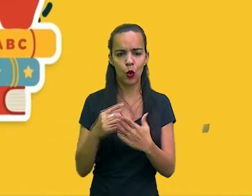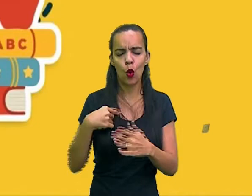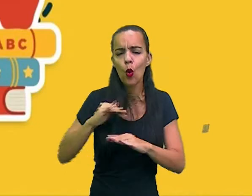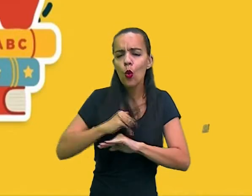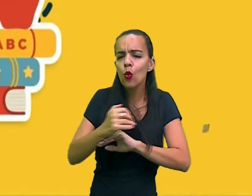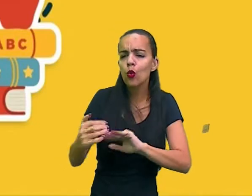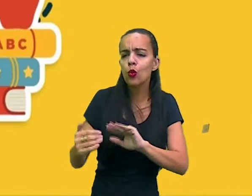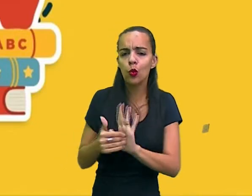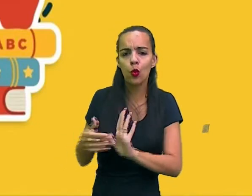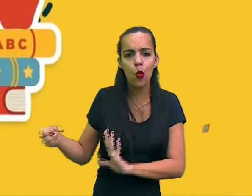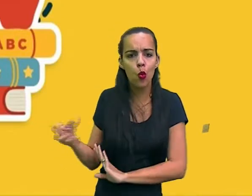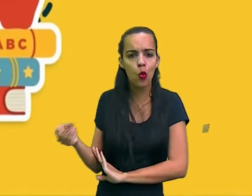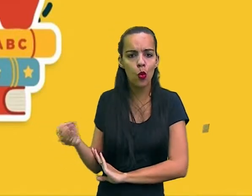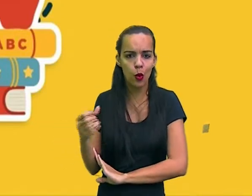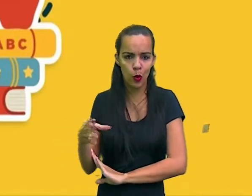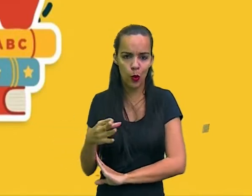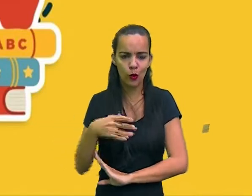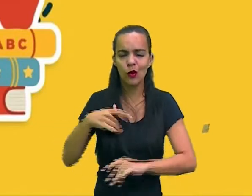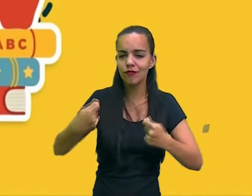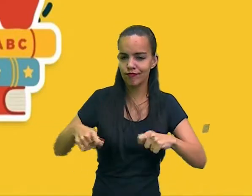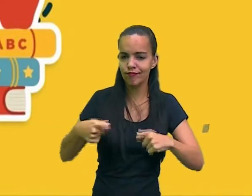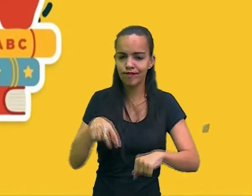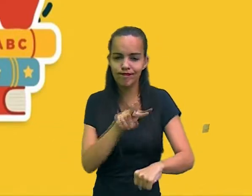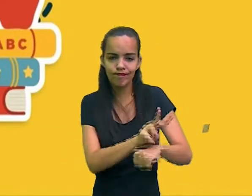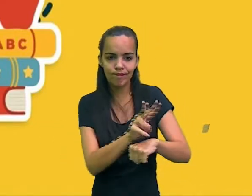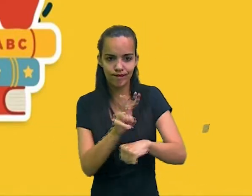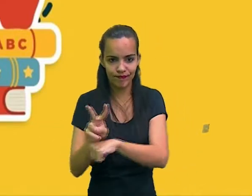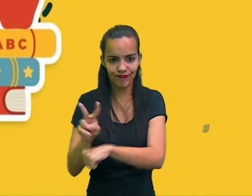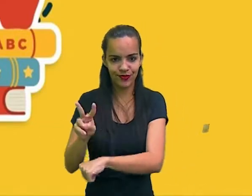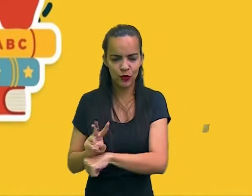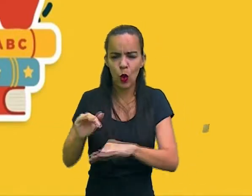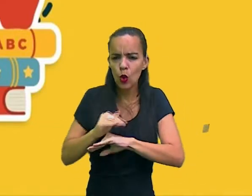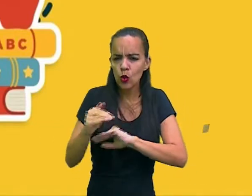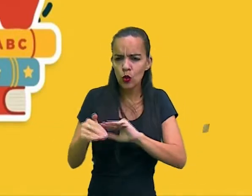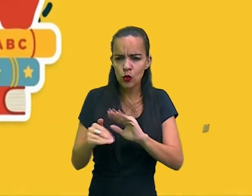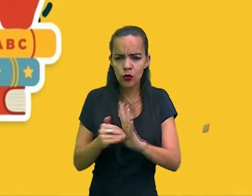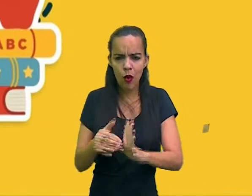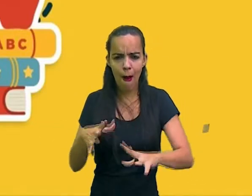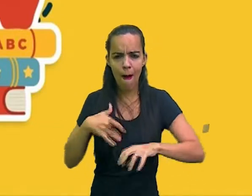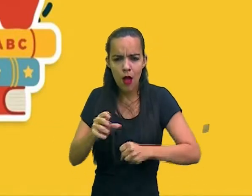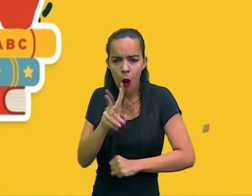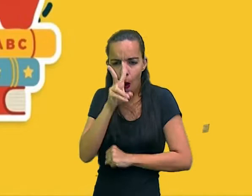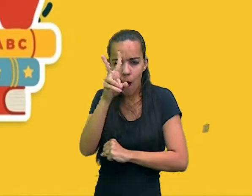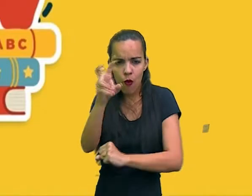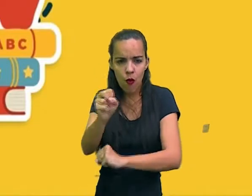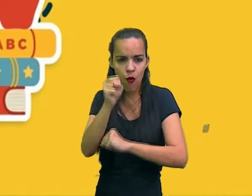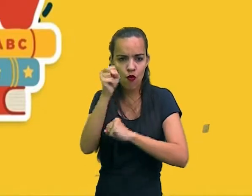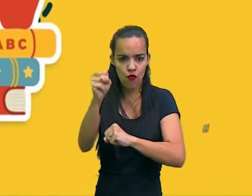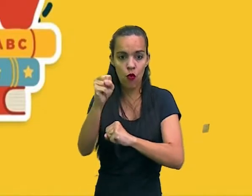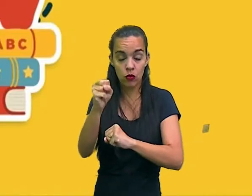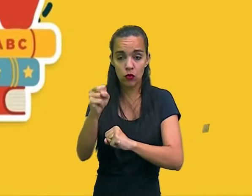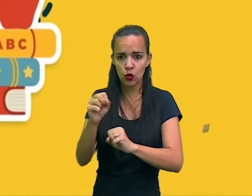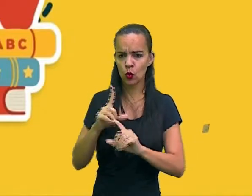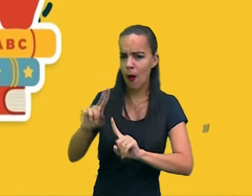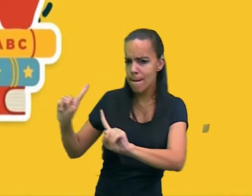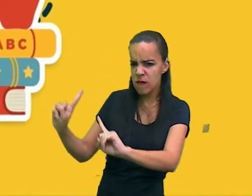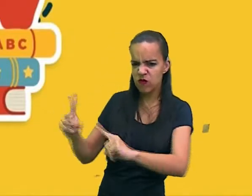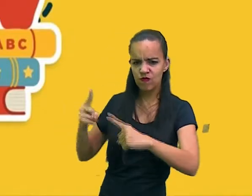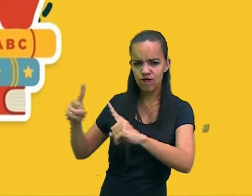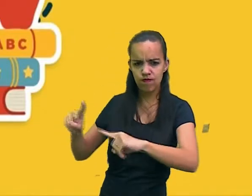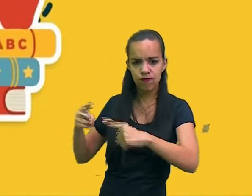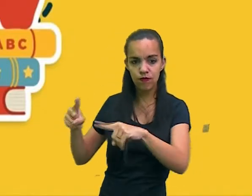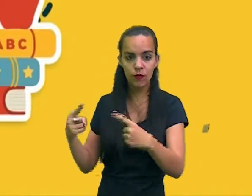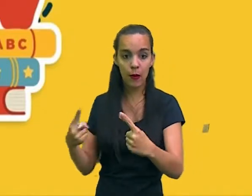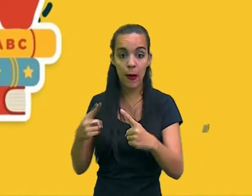necessitava cuidar. Tudo foi intenso, tudo foi provocador, mas